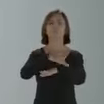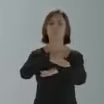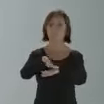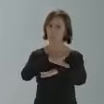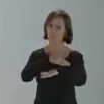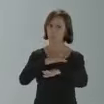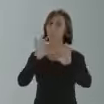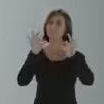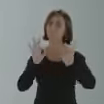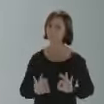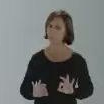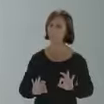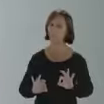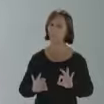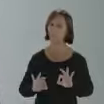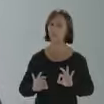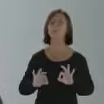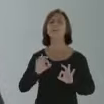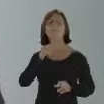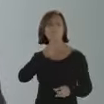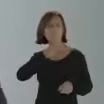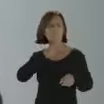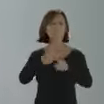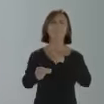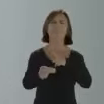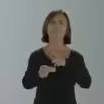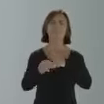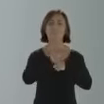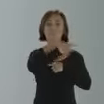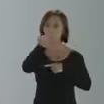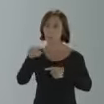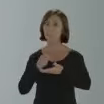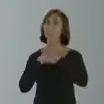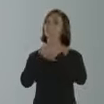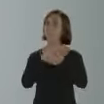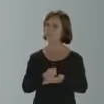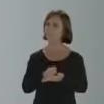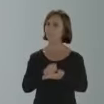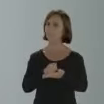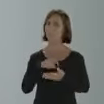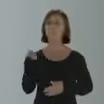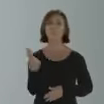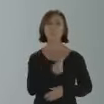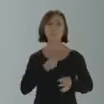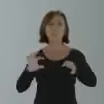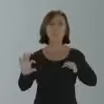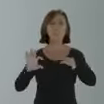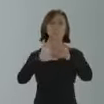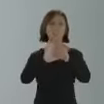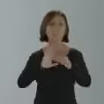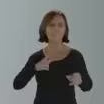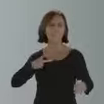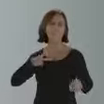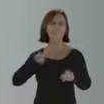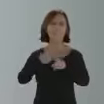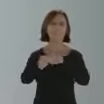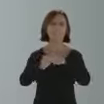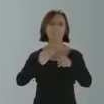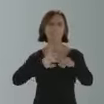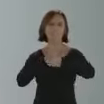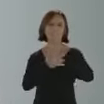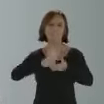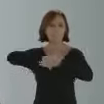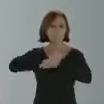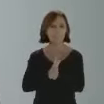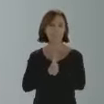na saúde. Os resultados virão a partir do seu apoio. Vamos vencer o inimigo comum para